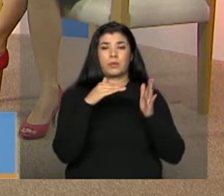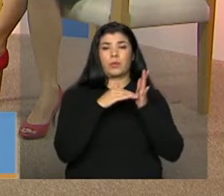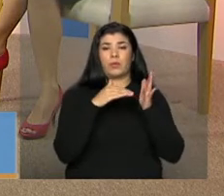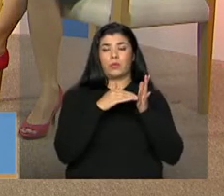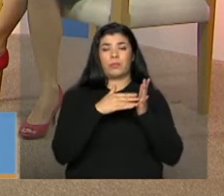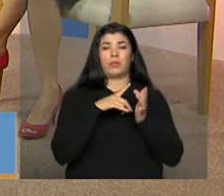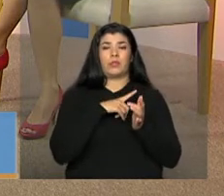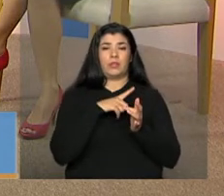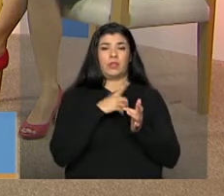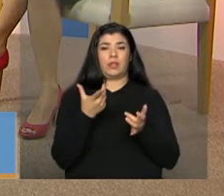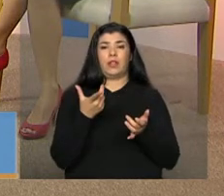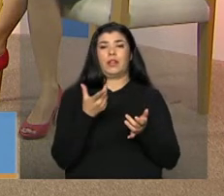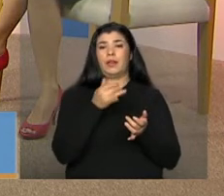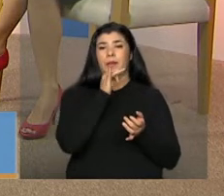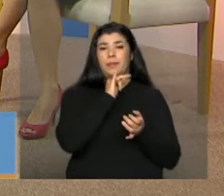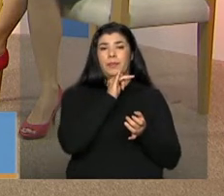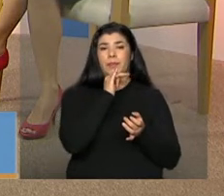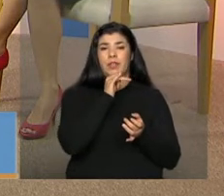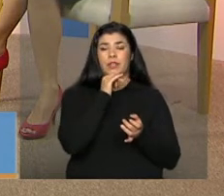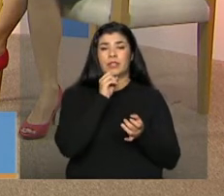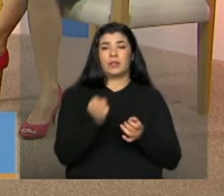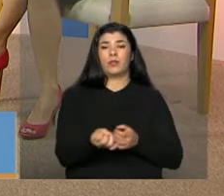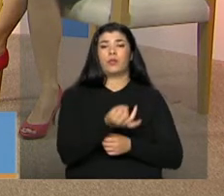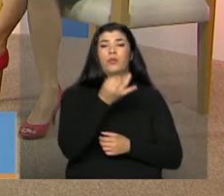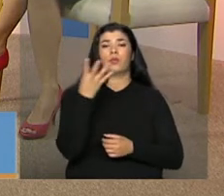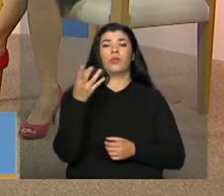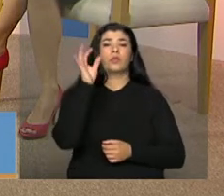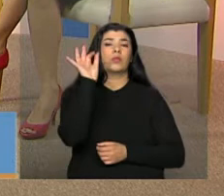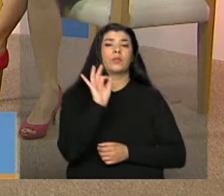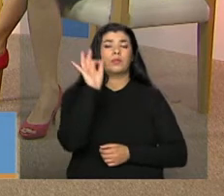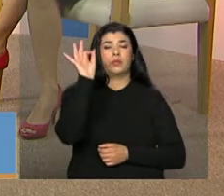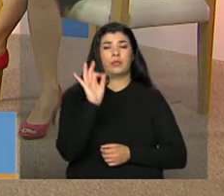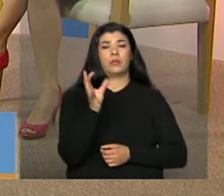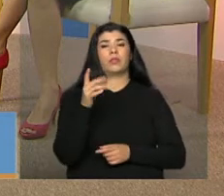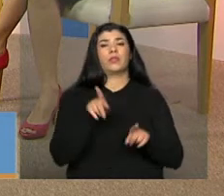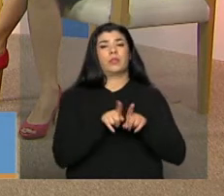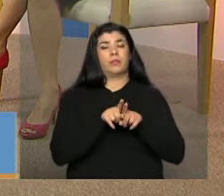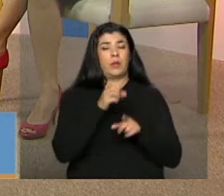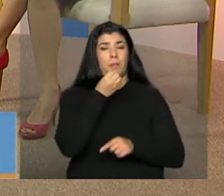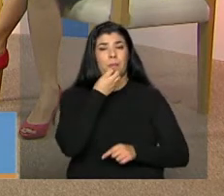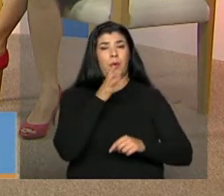absoluta do numerário daquele determinado percentual. Por isso, eu aí também